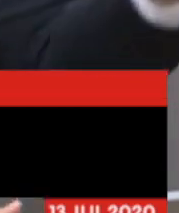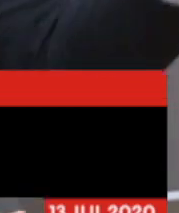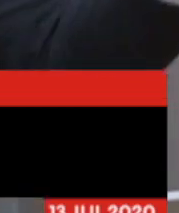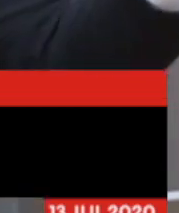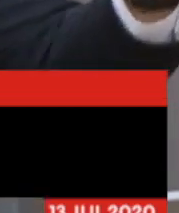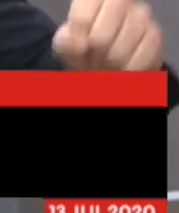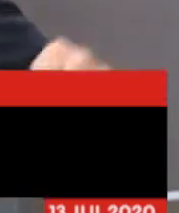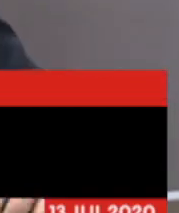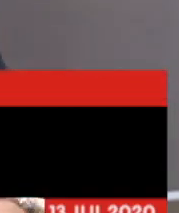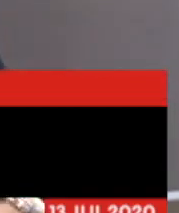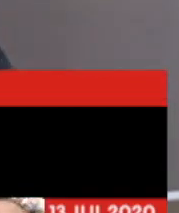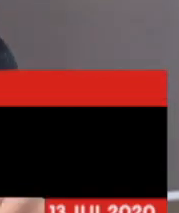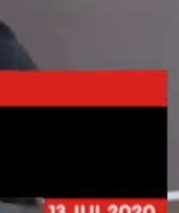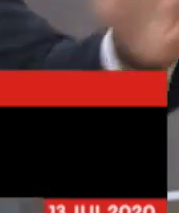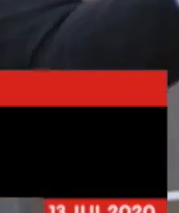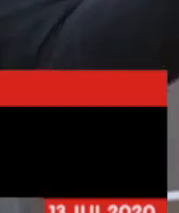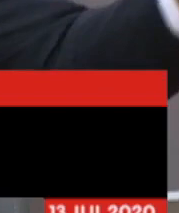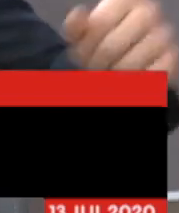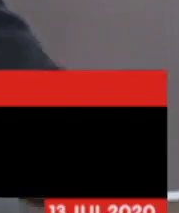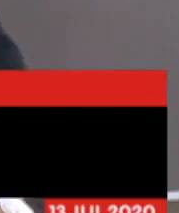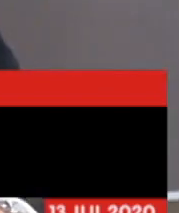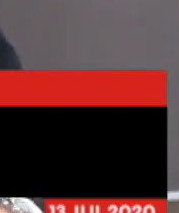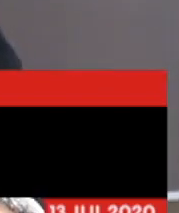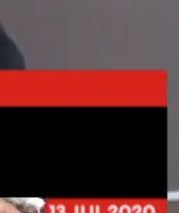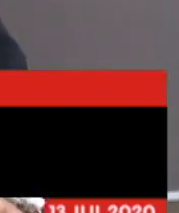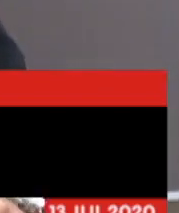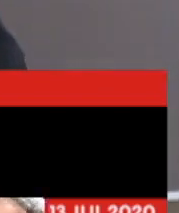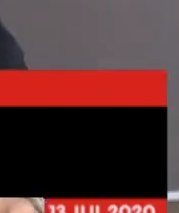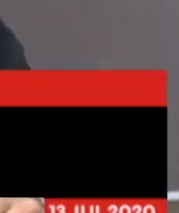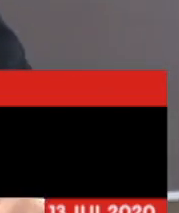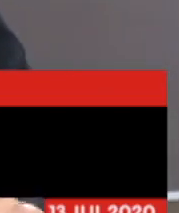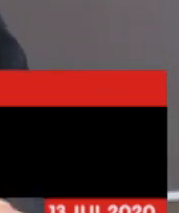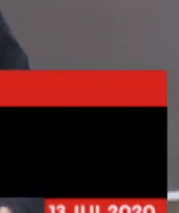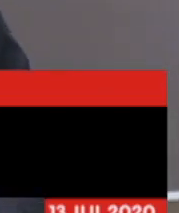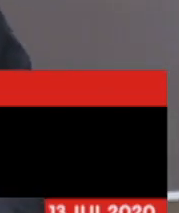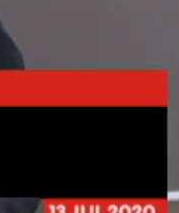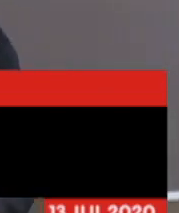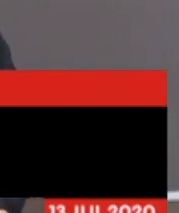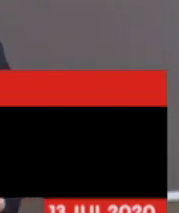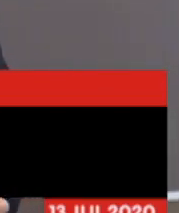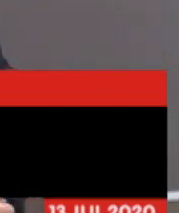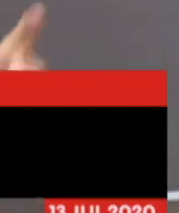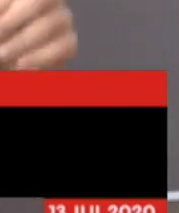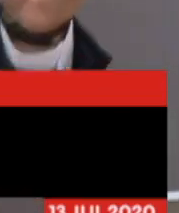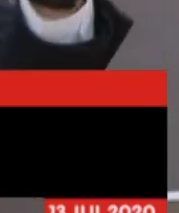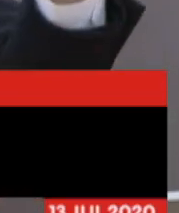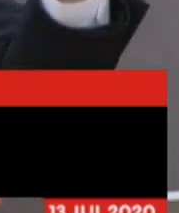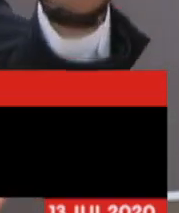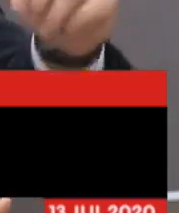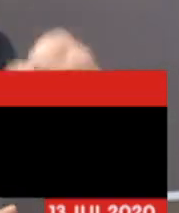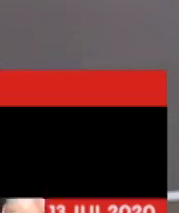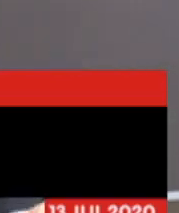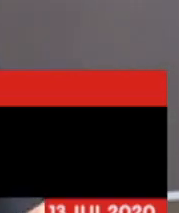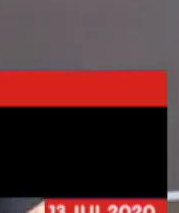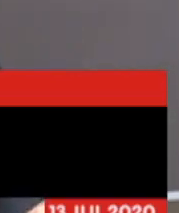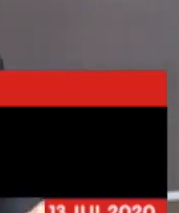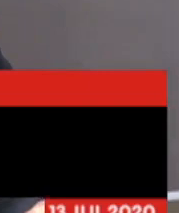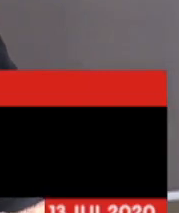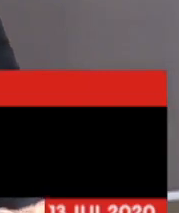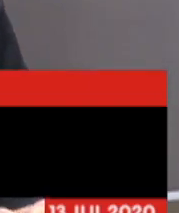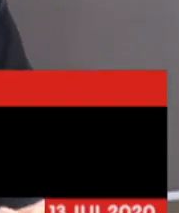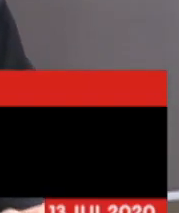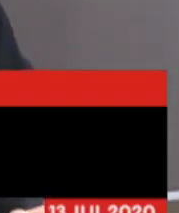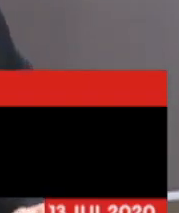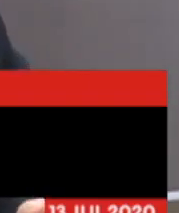palavras em uma apresentação de PowerPoint, que depois seguirá pelas palavras do secretário de Planejamento, Otto Levy. Se puderem colocar a palavra, por favor.